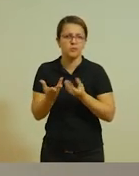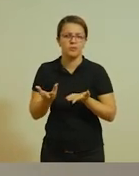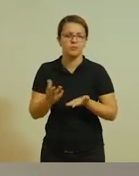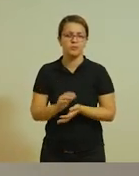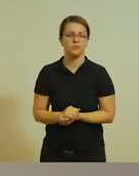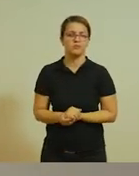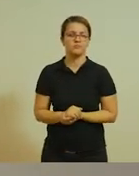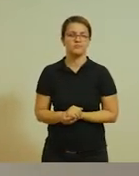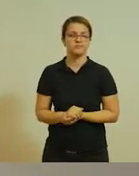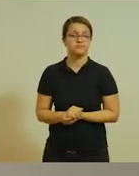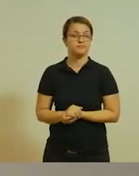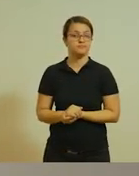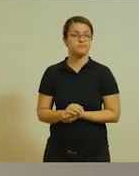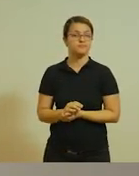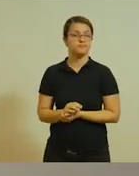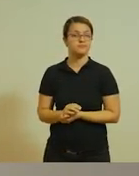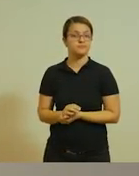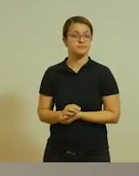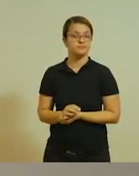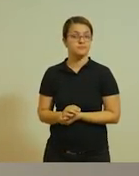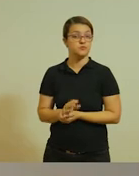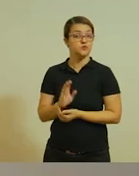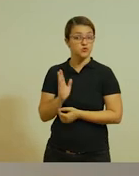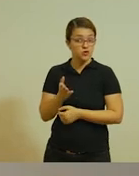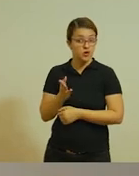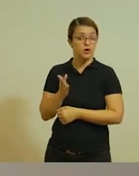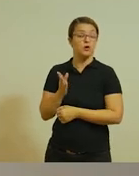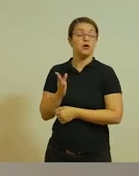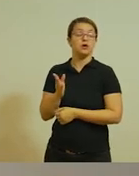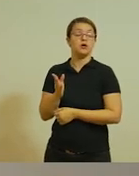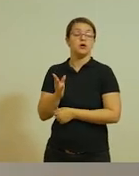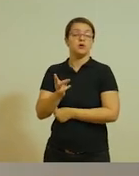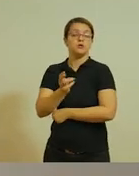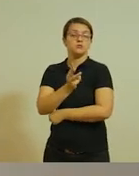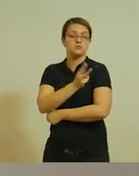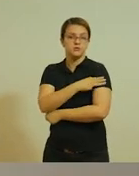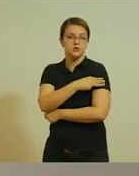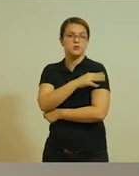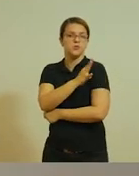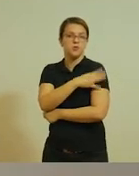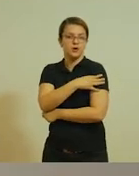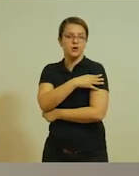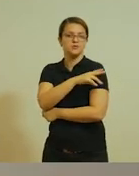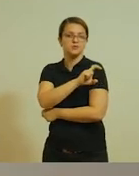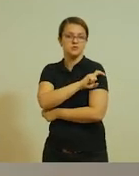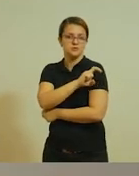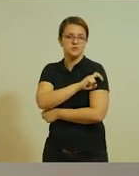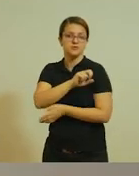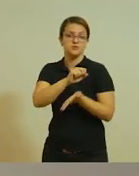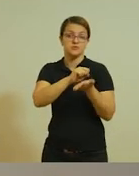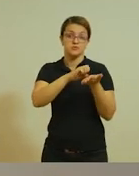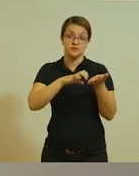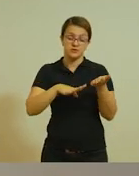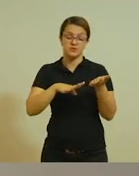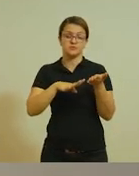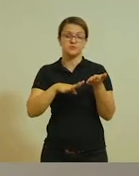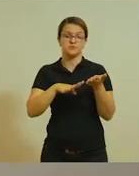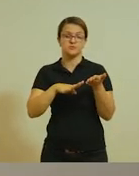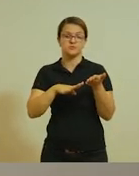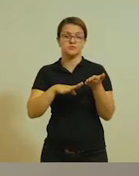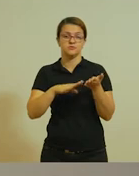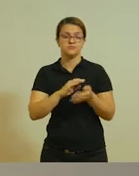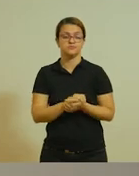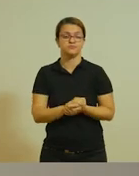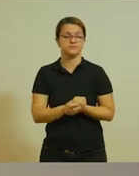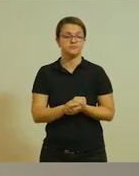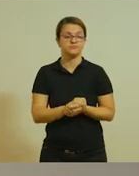Agora, para a turma do terceiro, quarto e quinto ano, nós temos a seguinte atividade. Vamos lá?